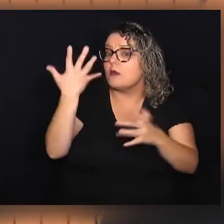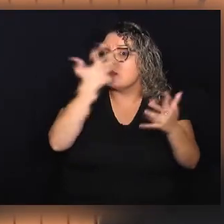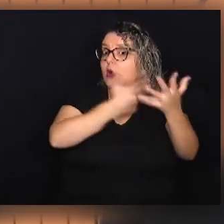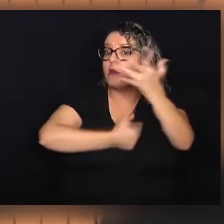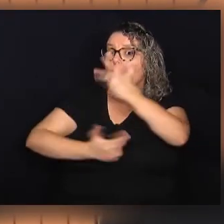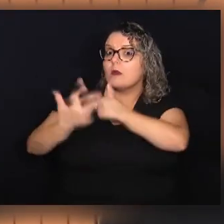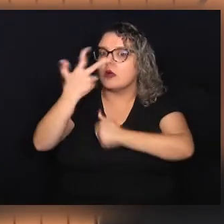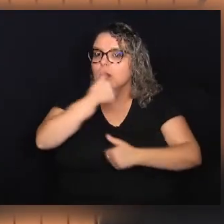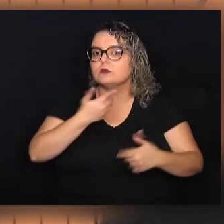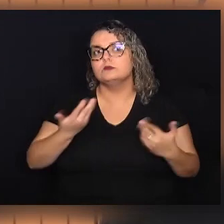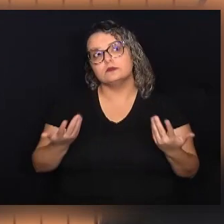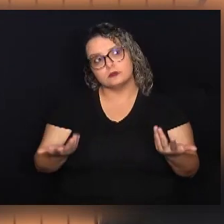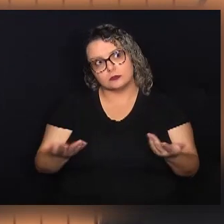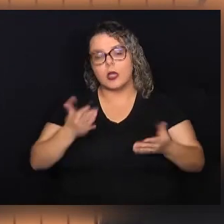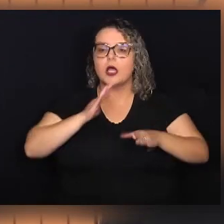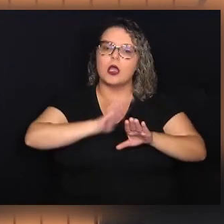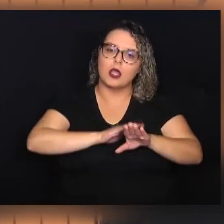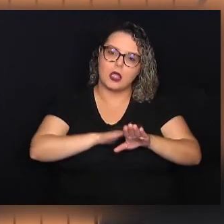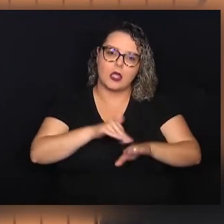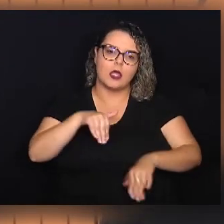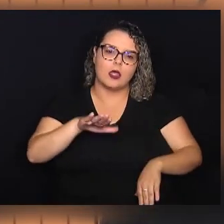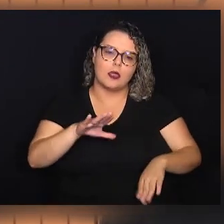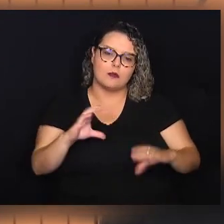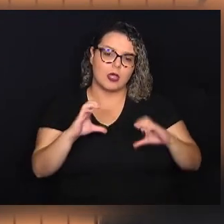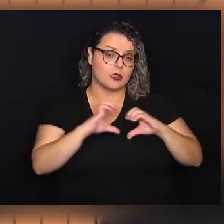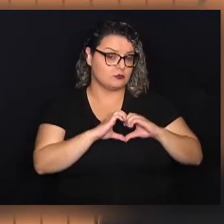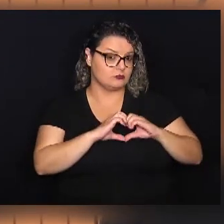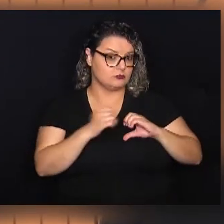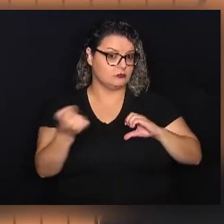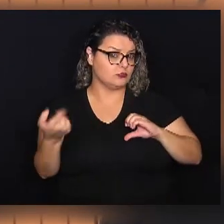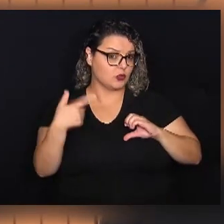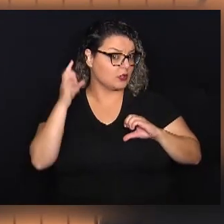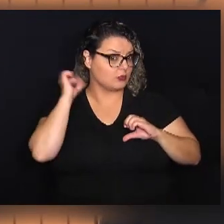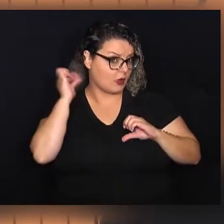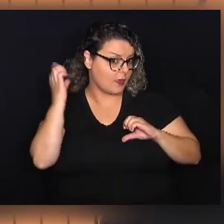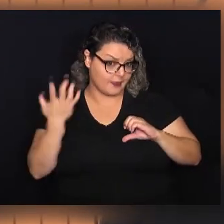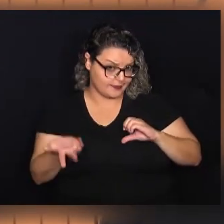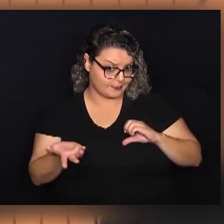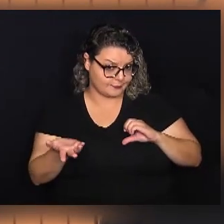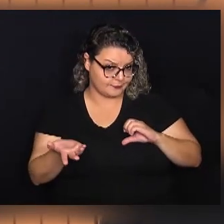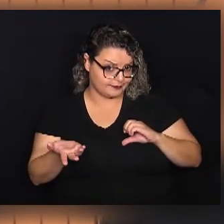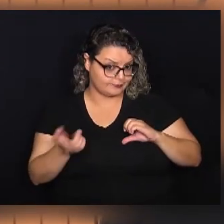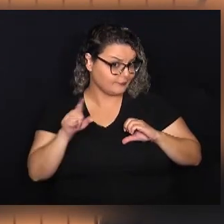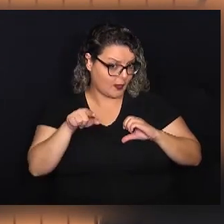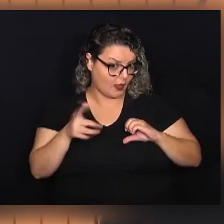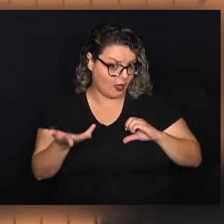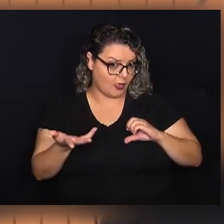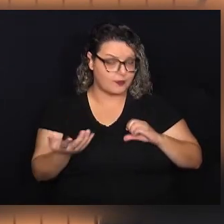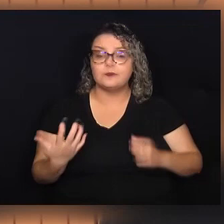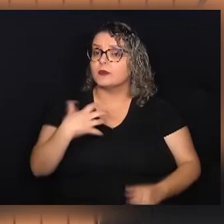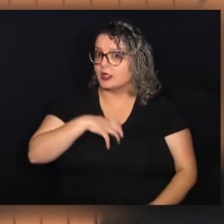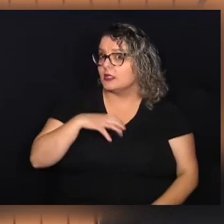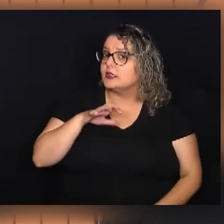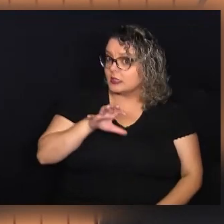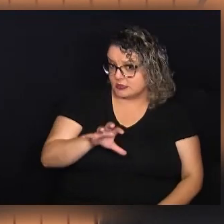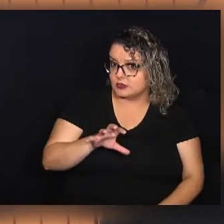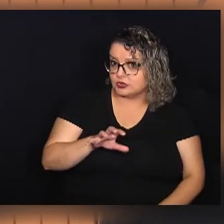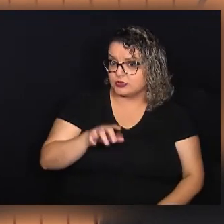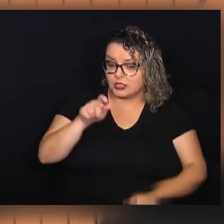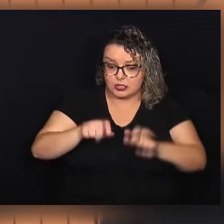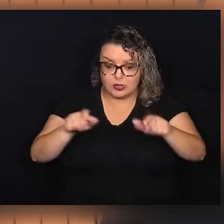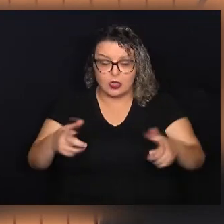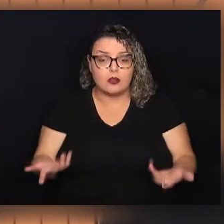beleza, ele atua mais no coração do que no cabelo. E dessa forma,